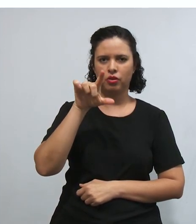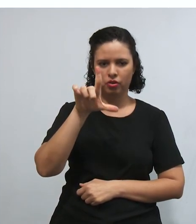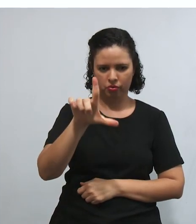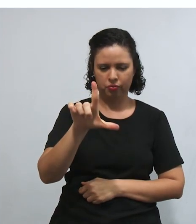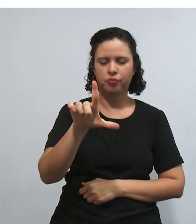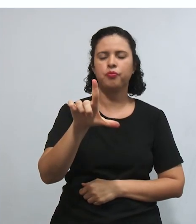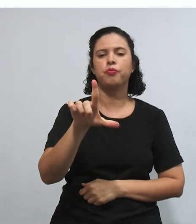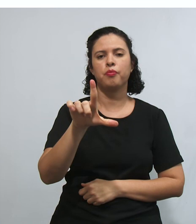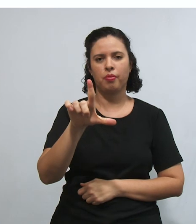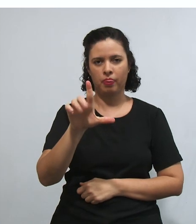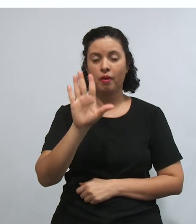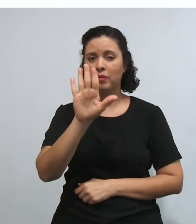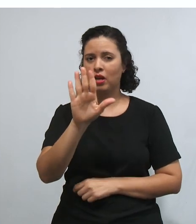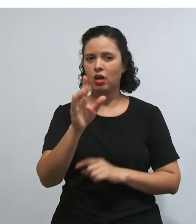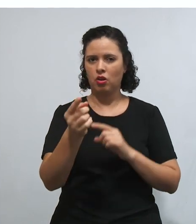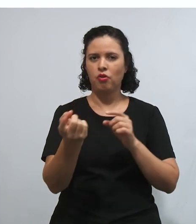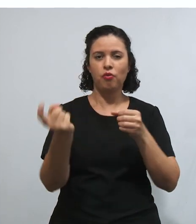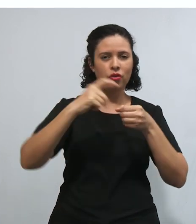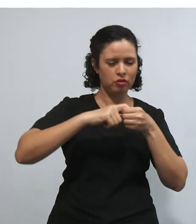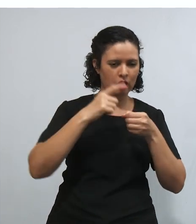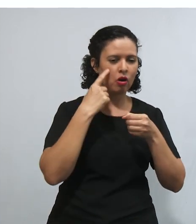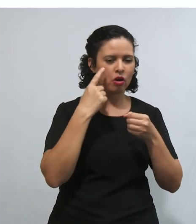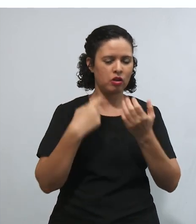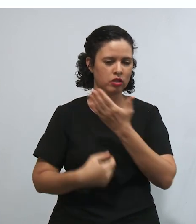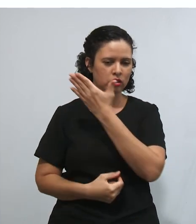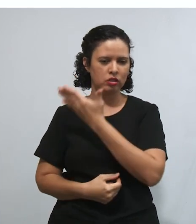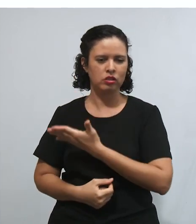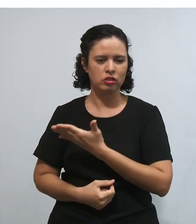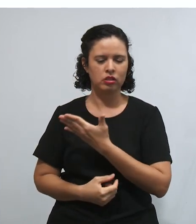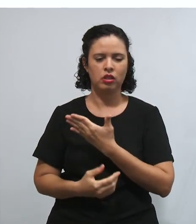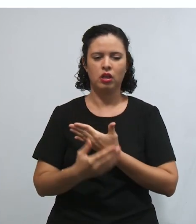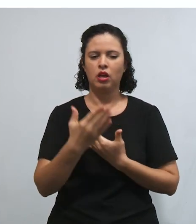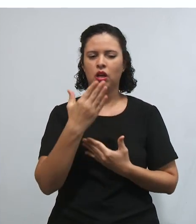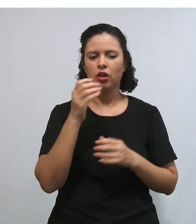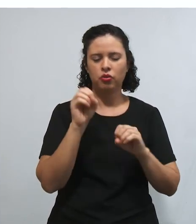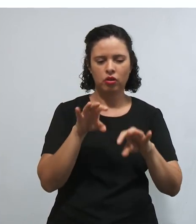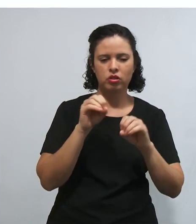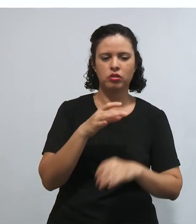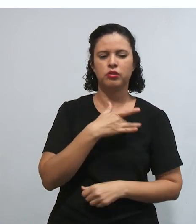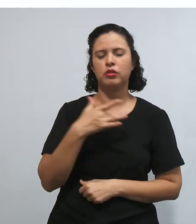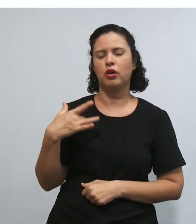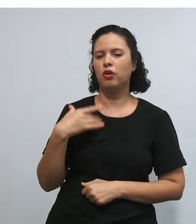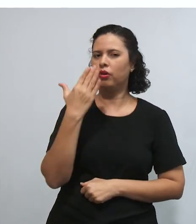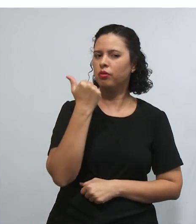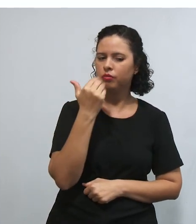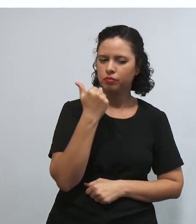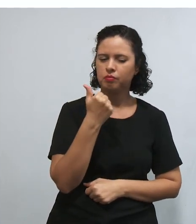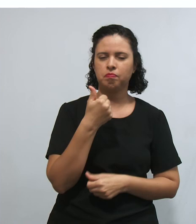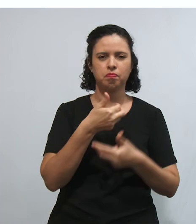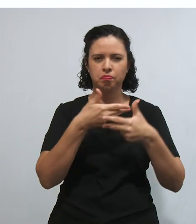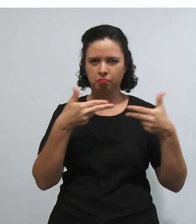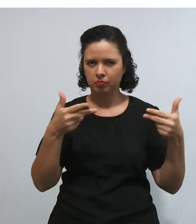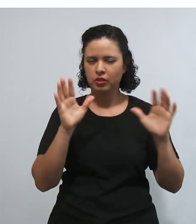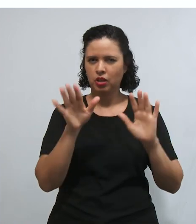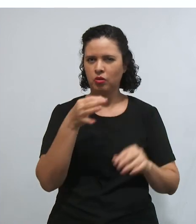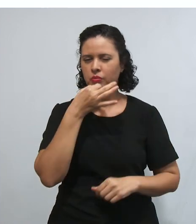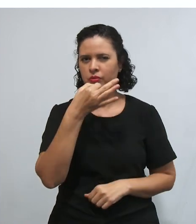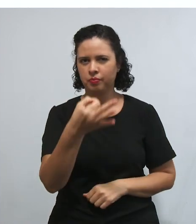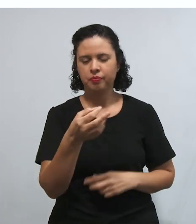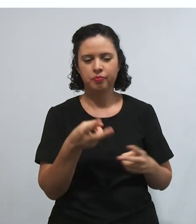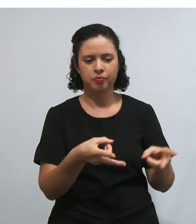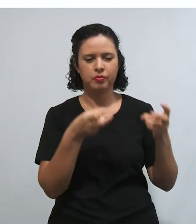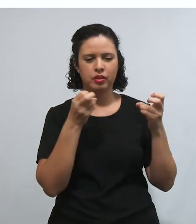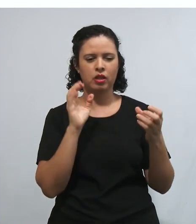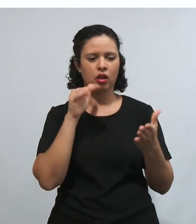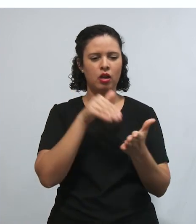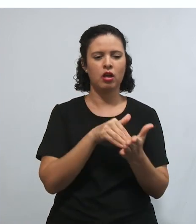Direitos sociais, educação, saúde, alimentação, trabalho, moradia e tudo isso que eu já comentei, tá? Perceba, olha aqui a